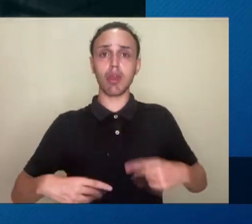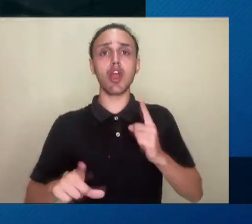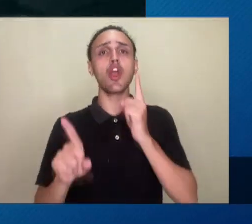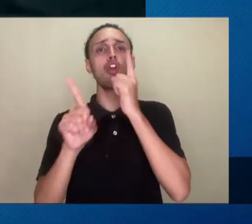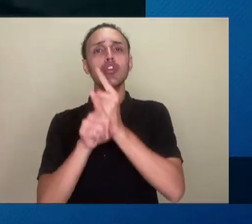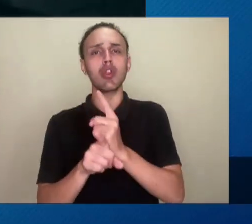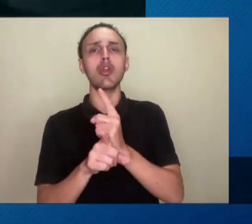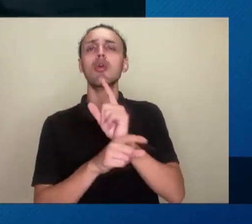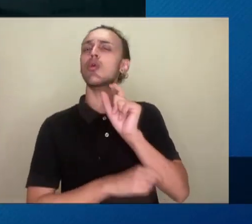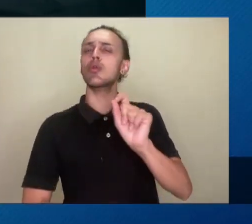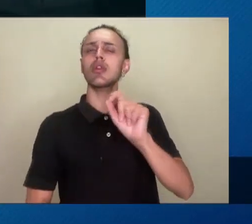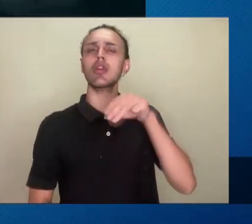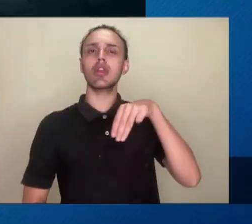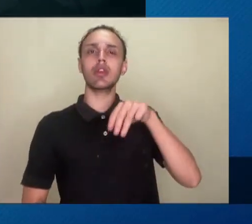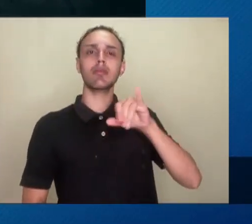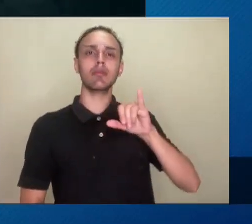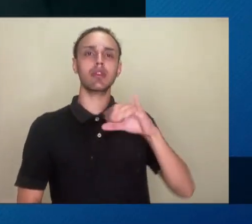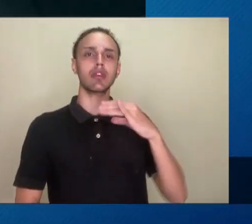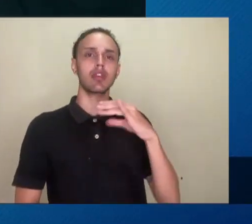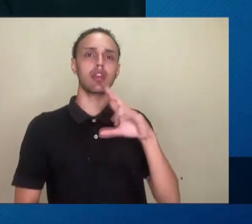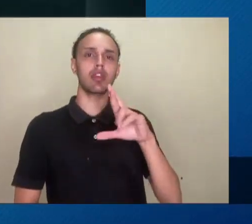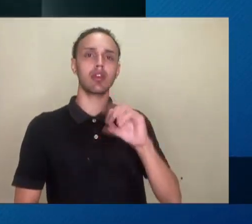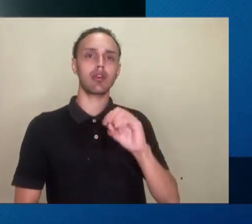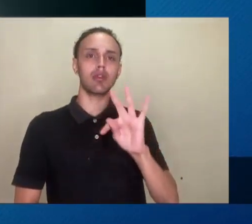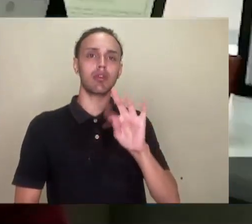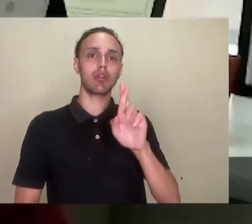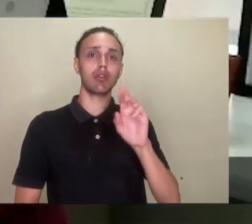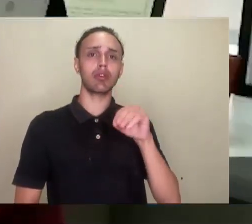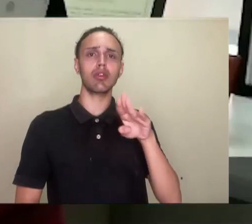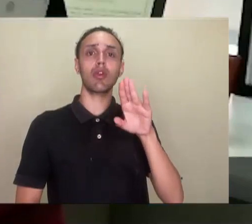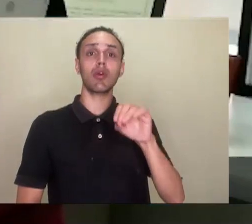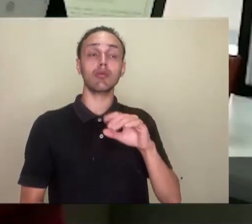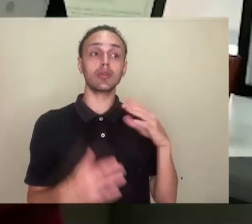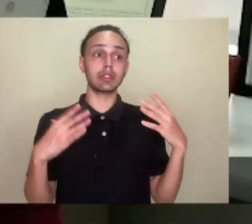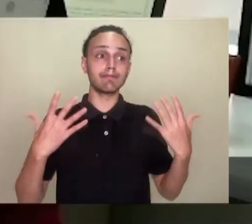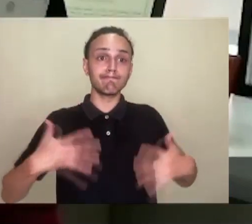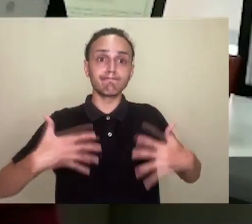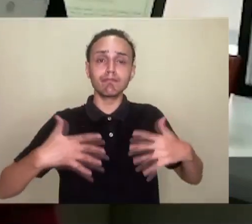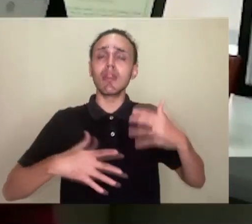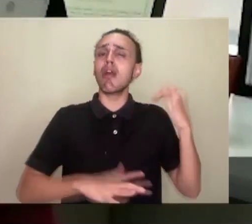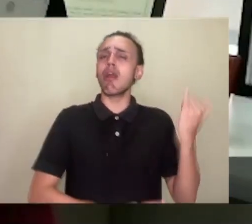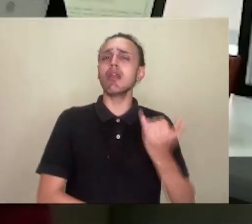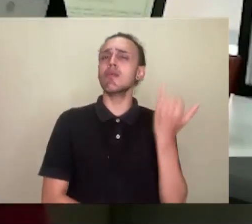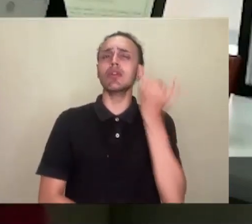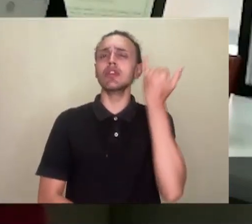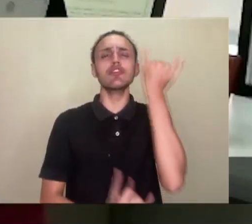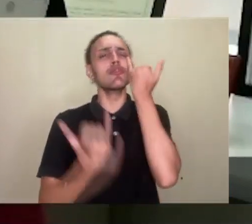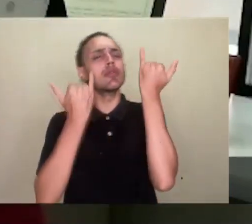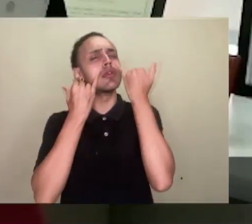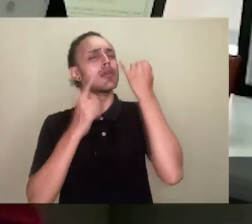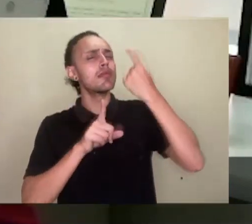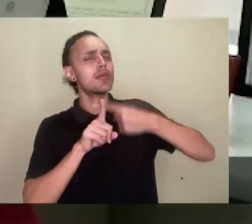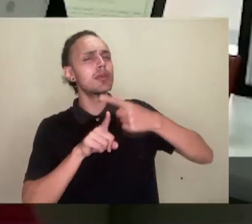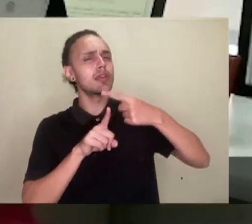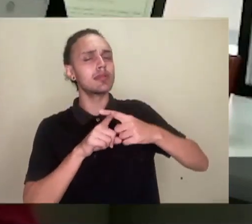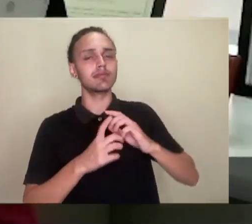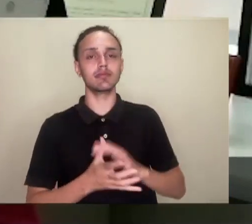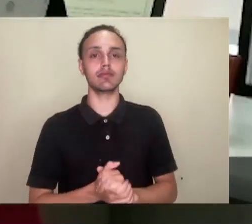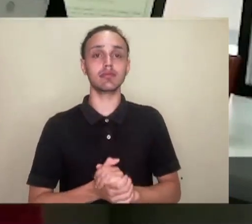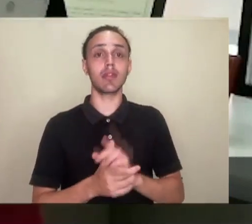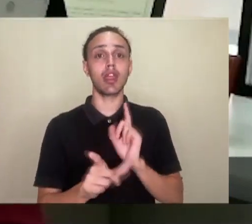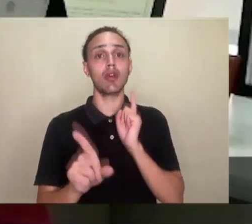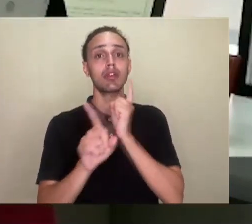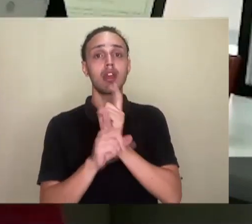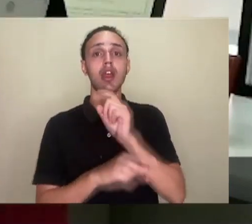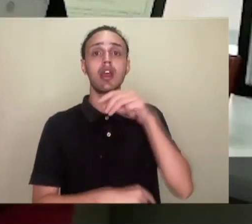Por que esta informação é altamente relevante? O fato da gente encontrar tromboses, mesmo